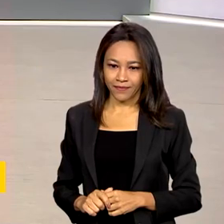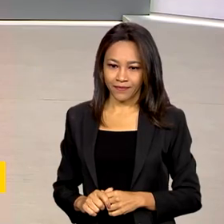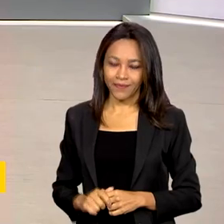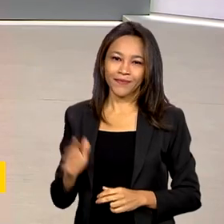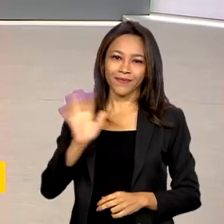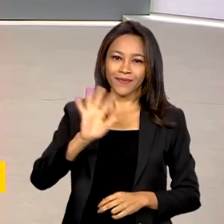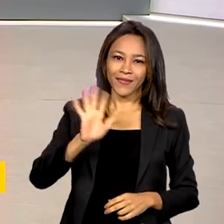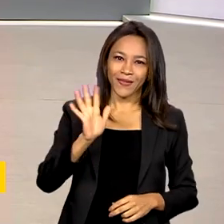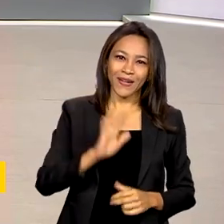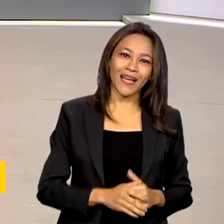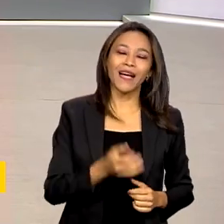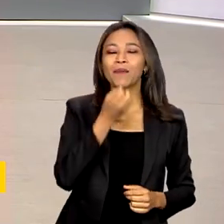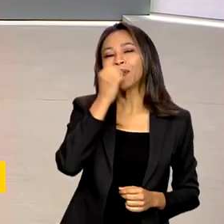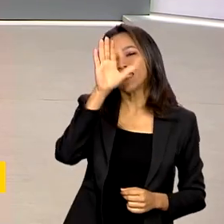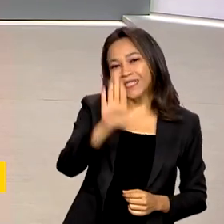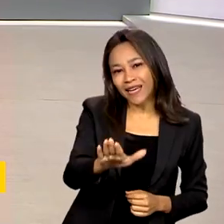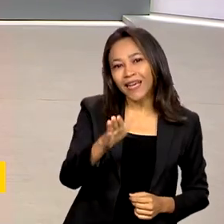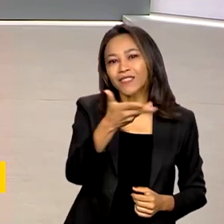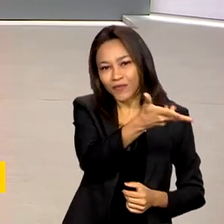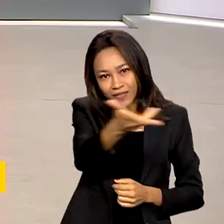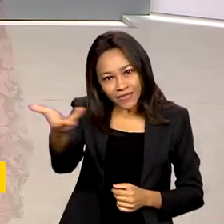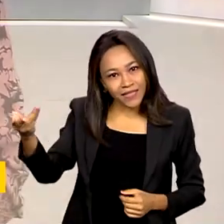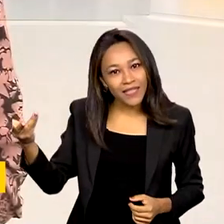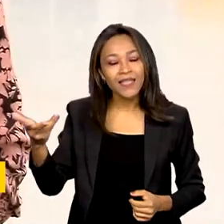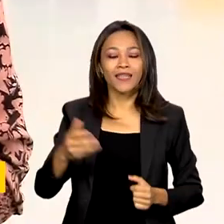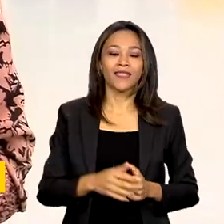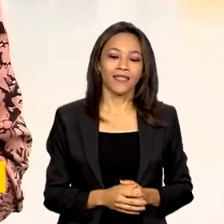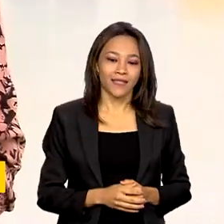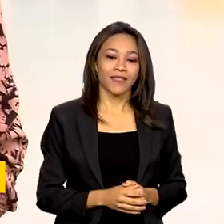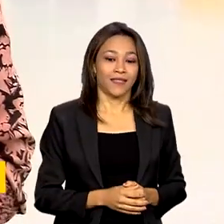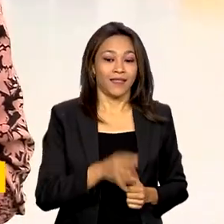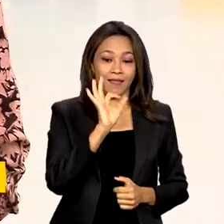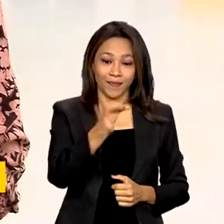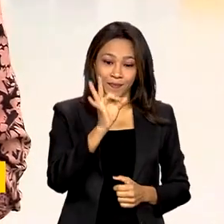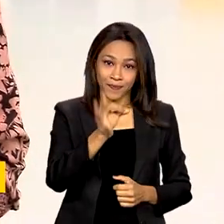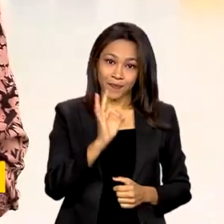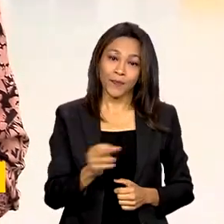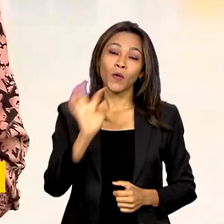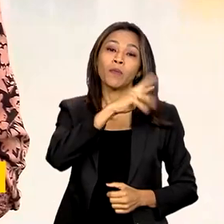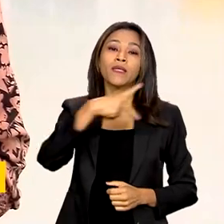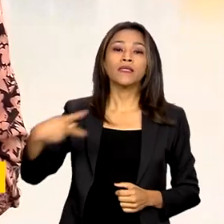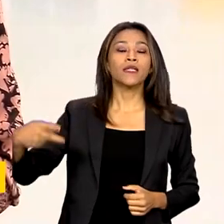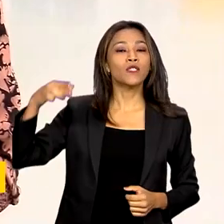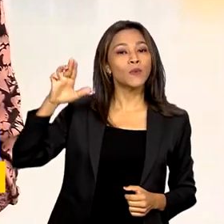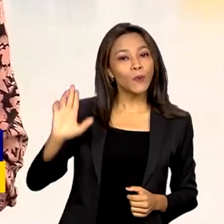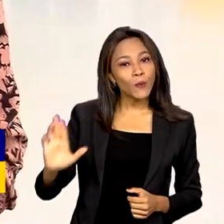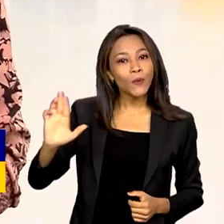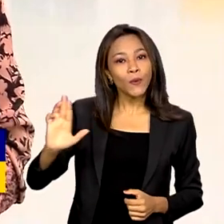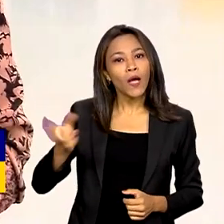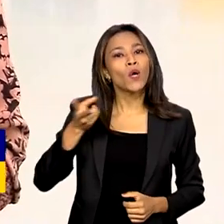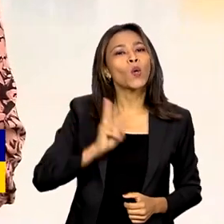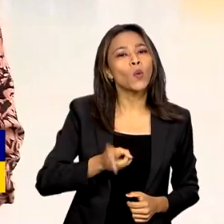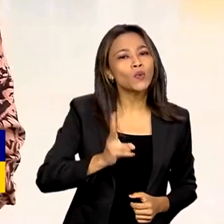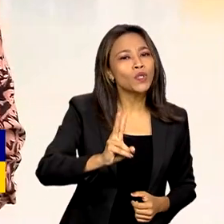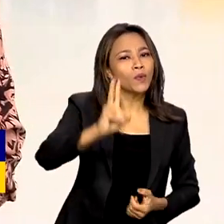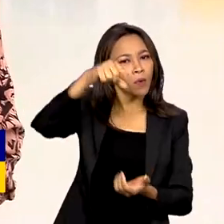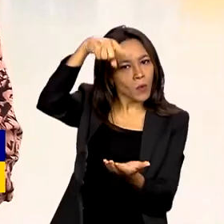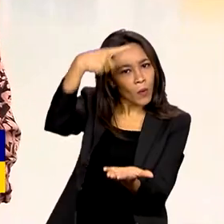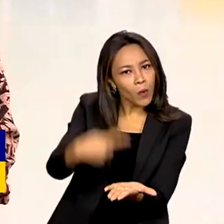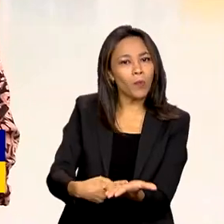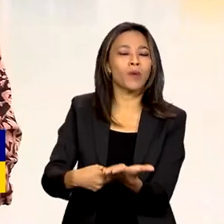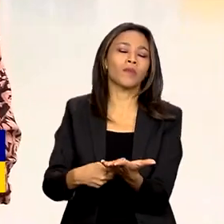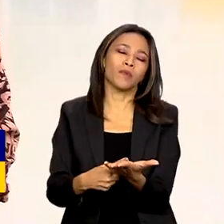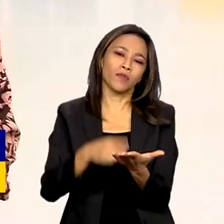Olá, Vanessa. Boa tarde, uma boa tarde a todos. Olha, isso mesmo, o presidente Lula então segue com a agenda oficial